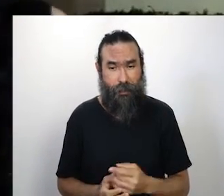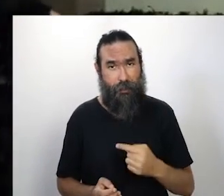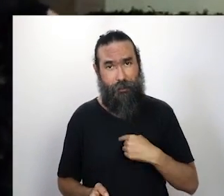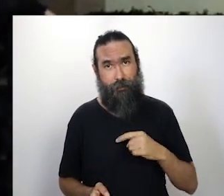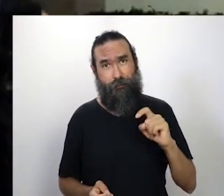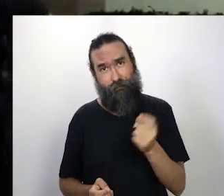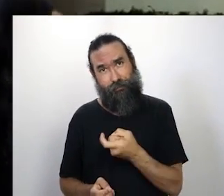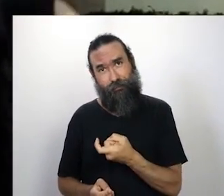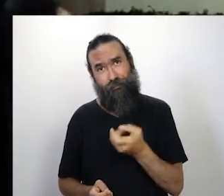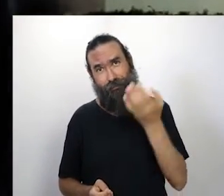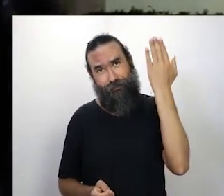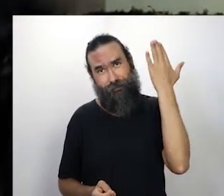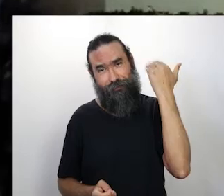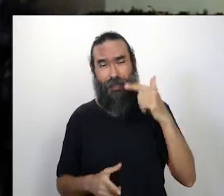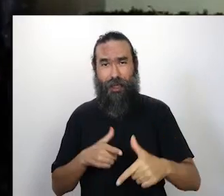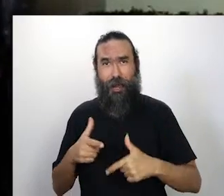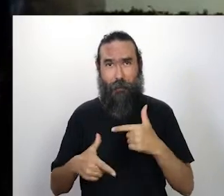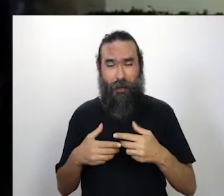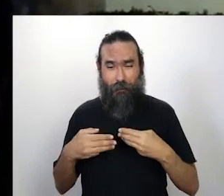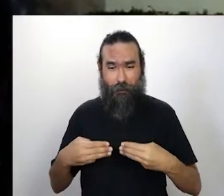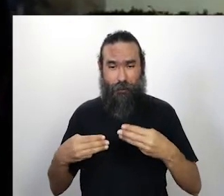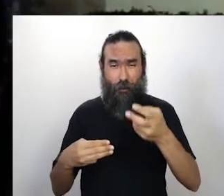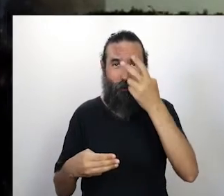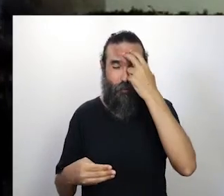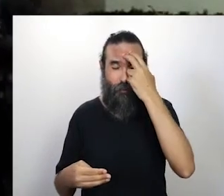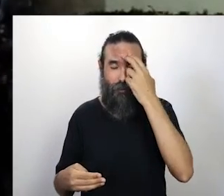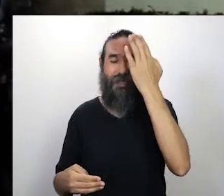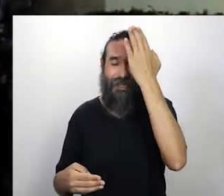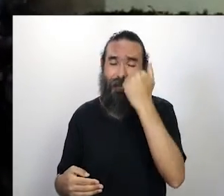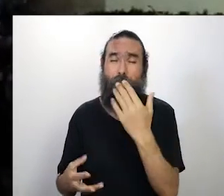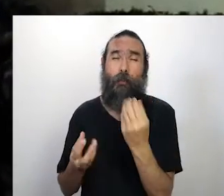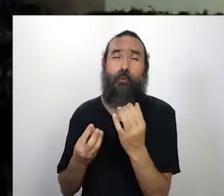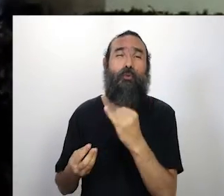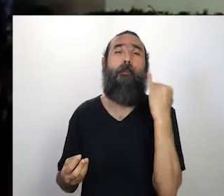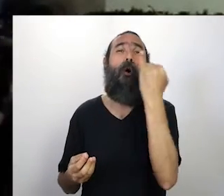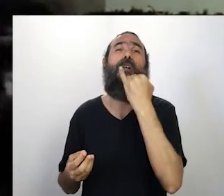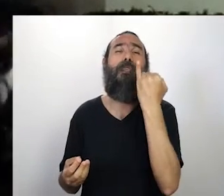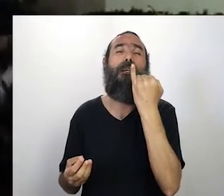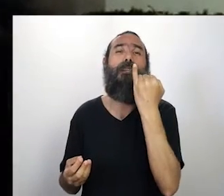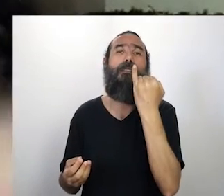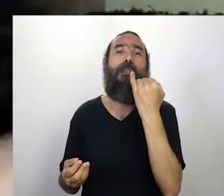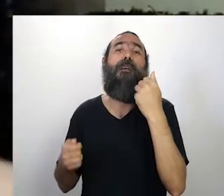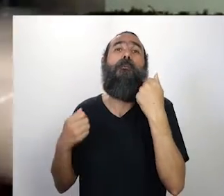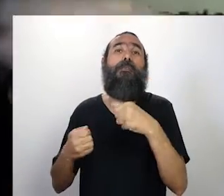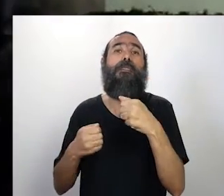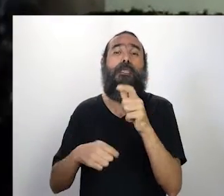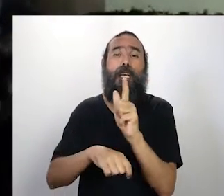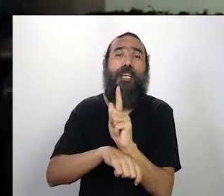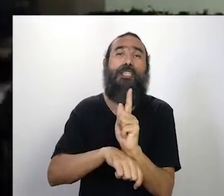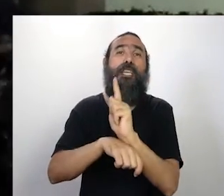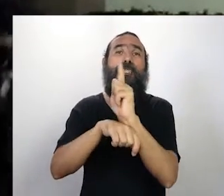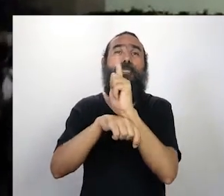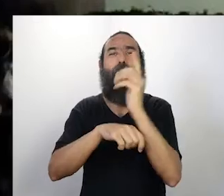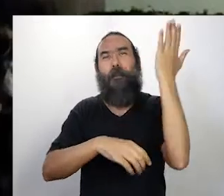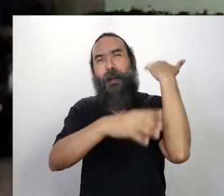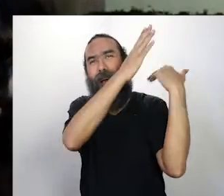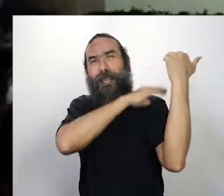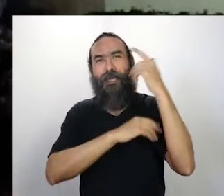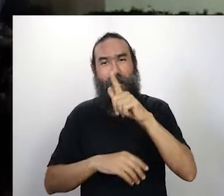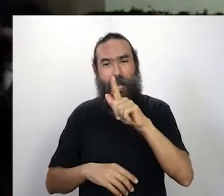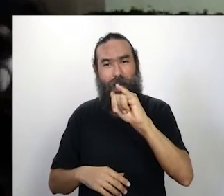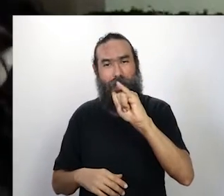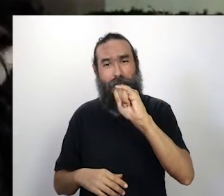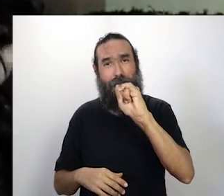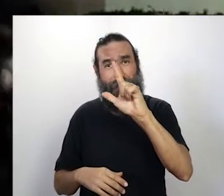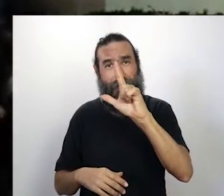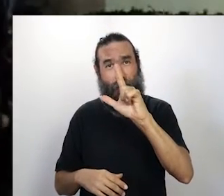época que foi muito importante, para quem faz cultura é inegável. A gestão Gil e Juca foi muito importante para a nossa